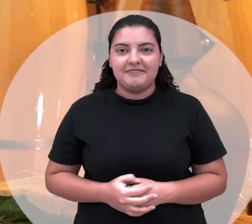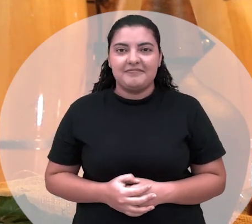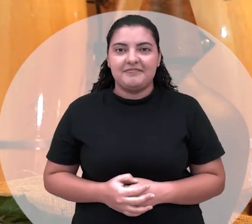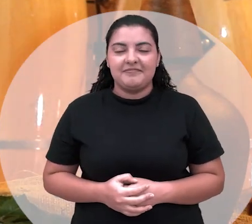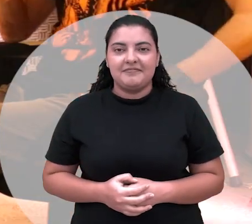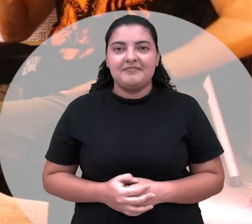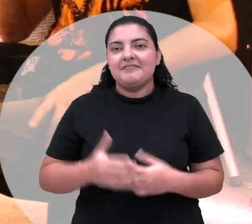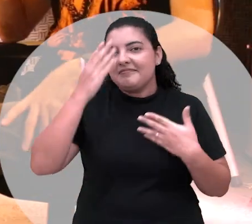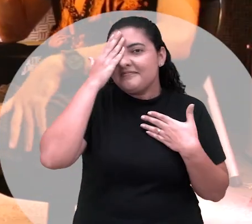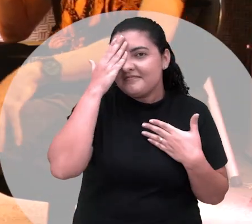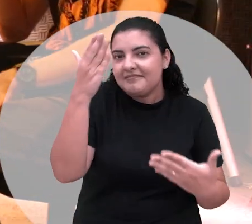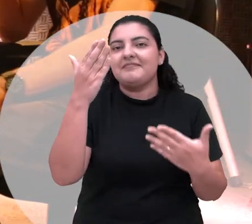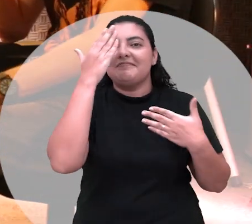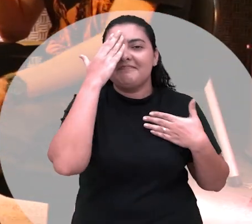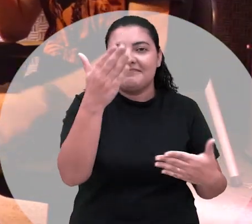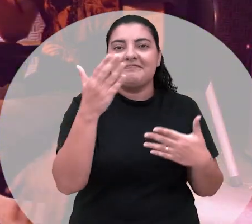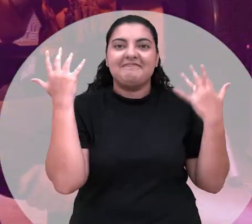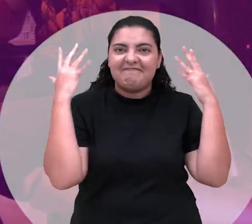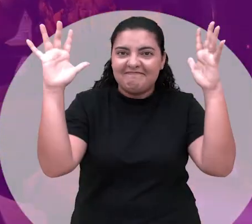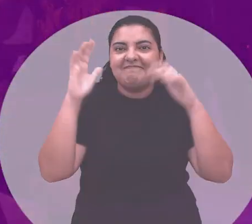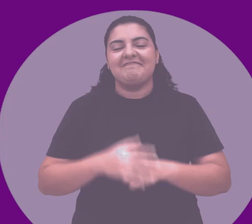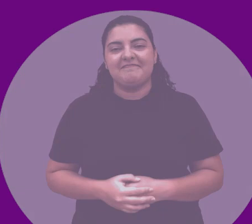muito grato mãe Jaque muito bom e viva